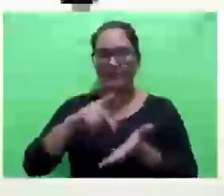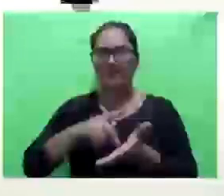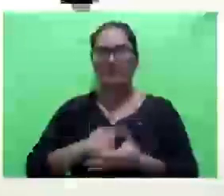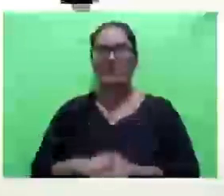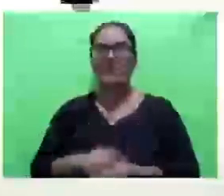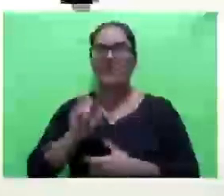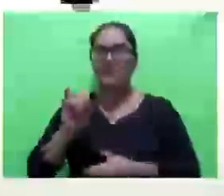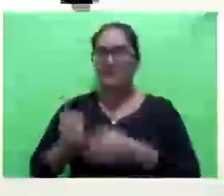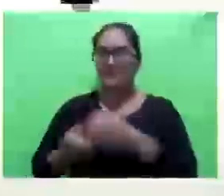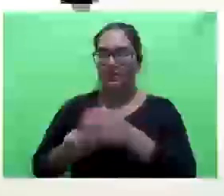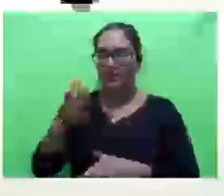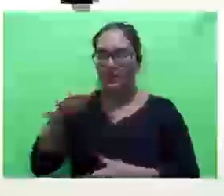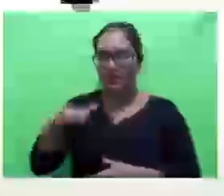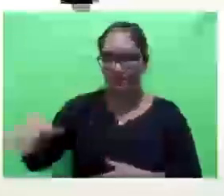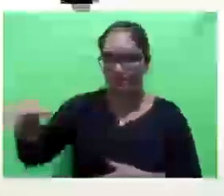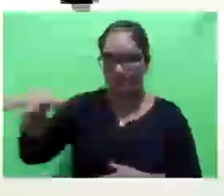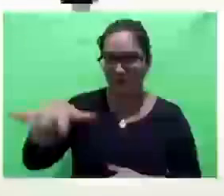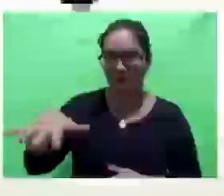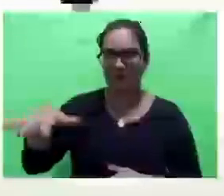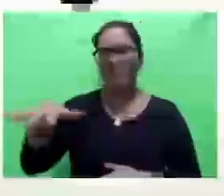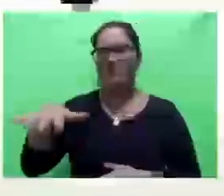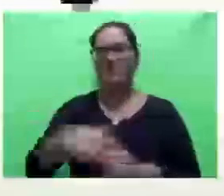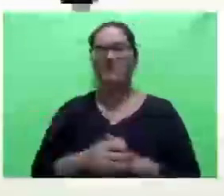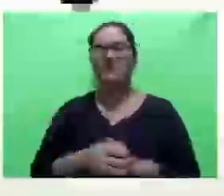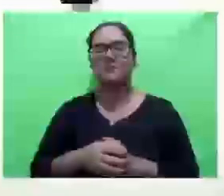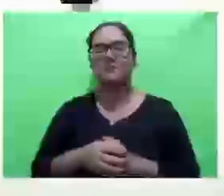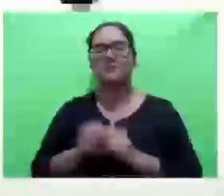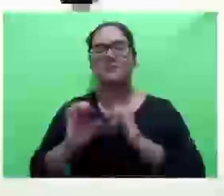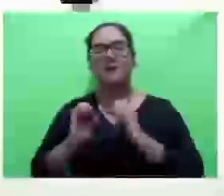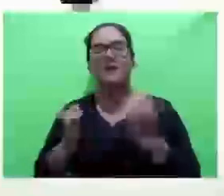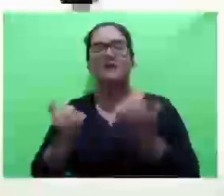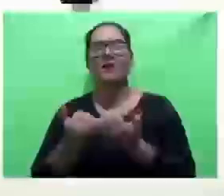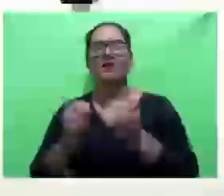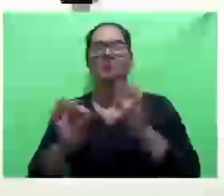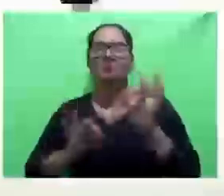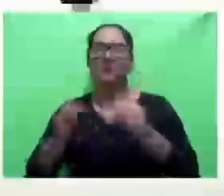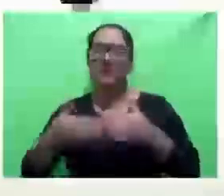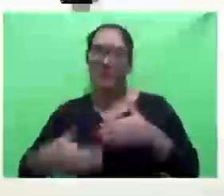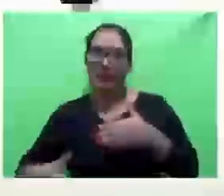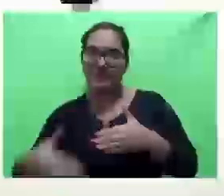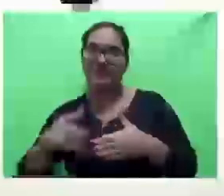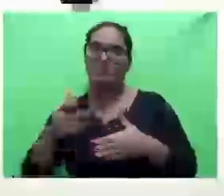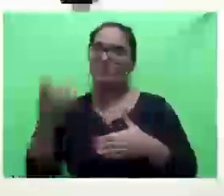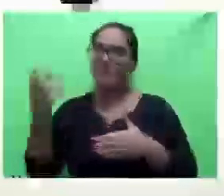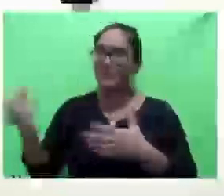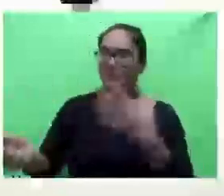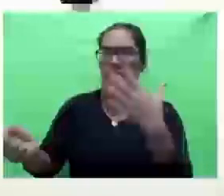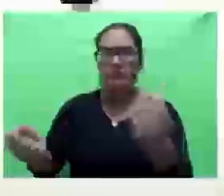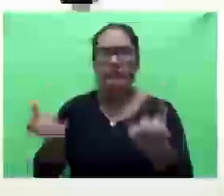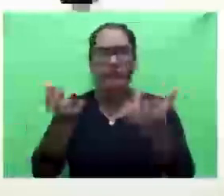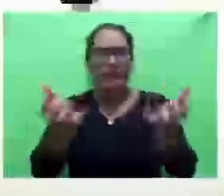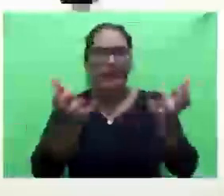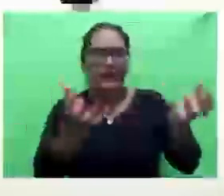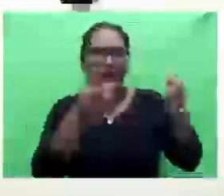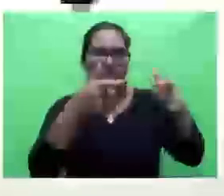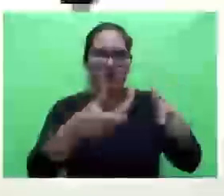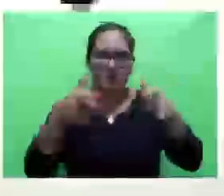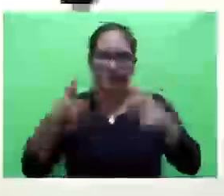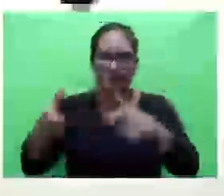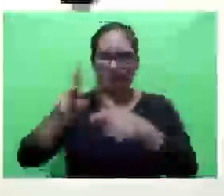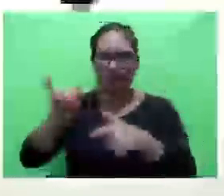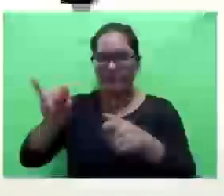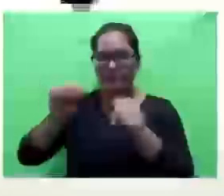cria um espaço para fazer um determinado tipo de evento, então daqui a pouco ele também não vai poder fazer, outros que têm esses espaços também não vão poder fazer.